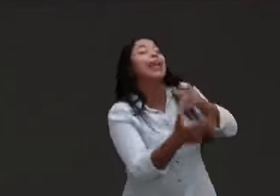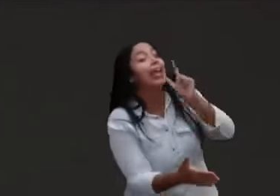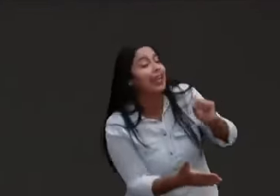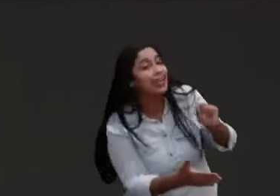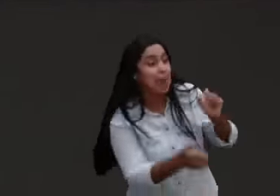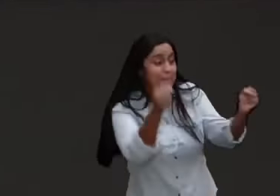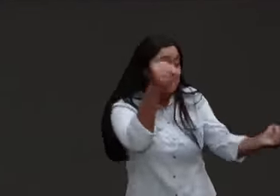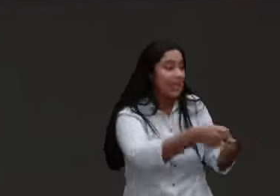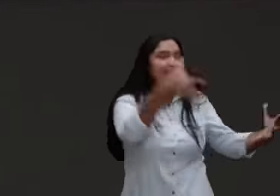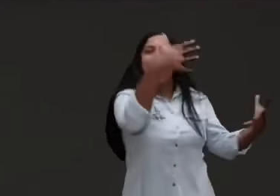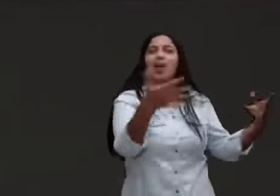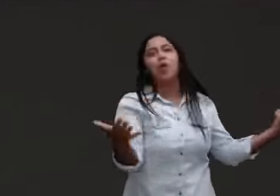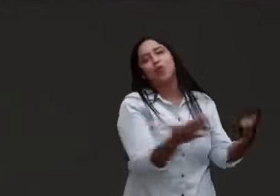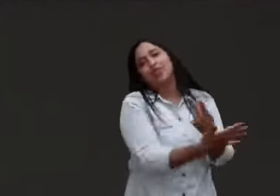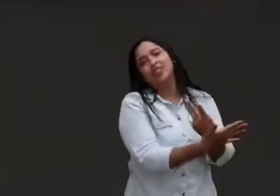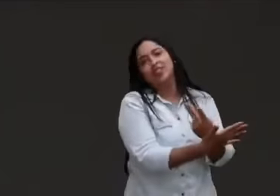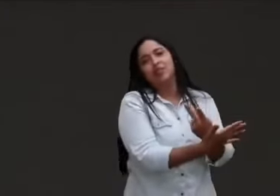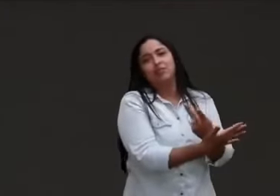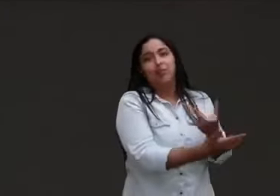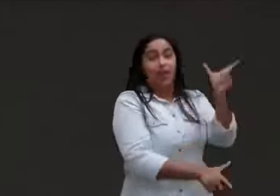E eu nunca ouvi um obrigado